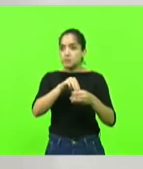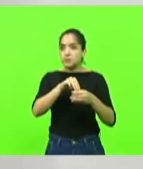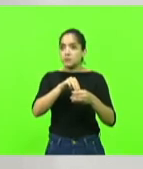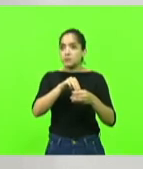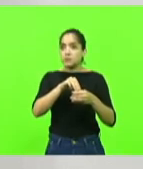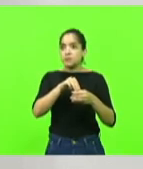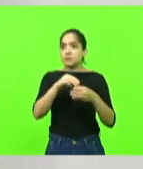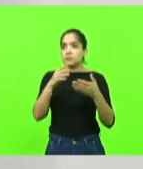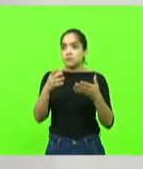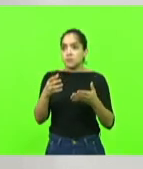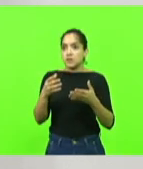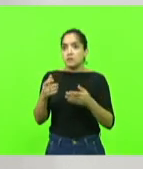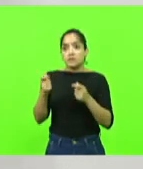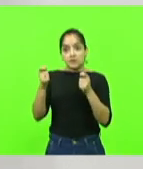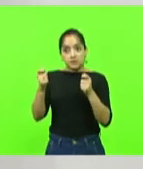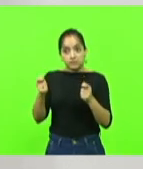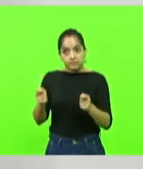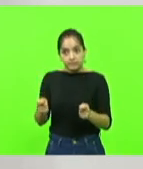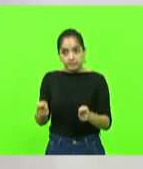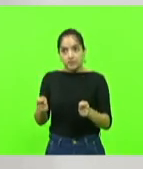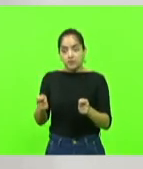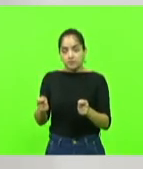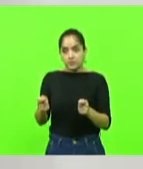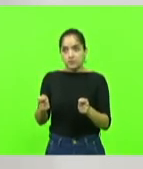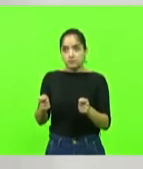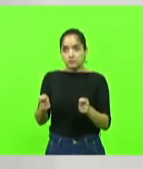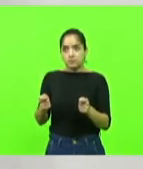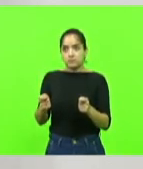Agarre-se firme a sua cadeira de prefeito,